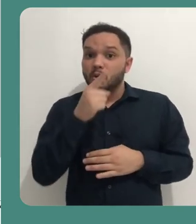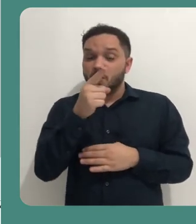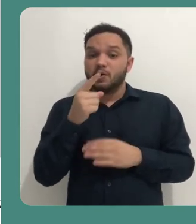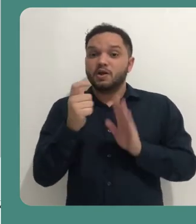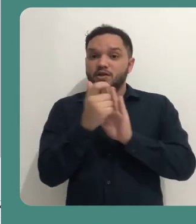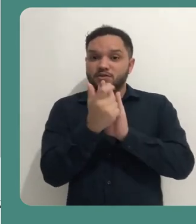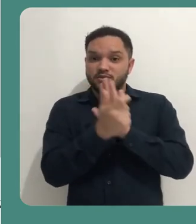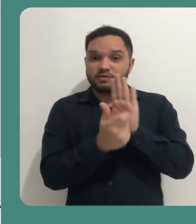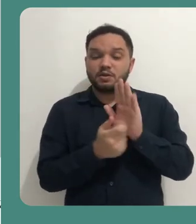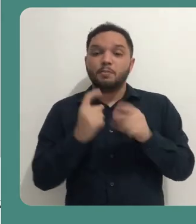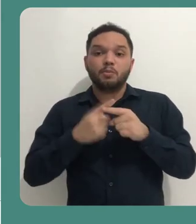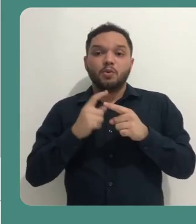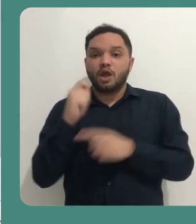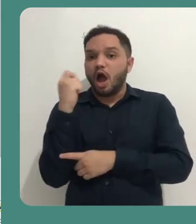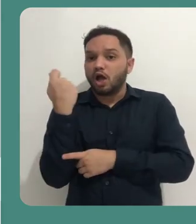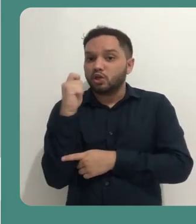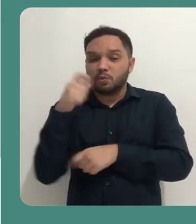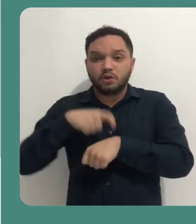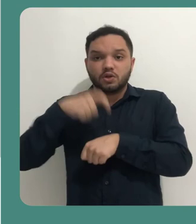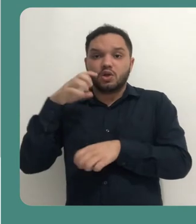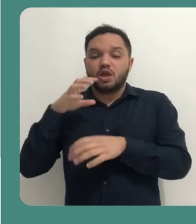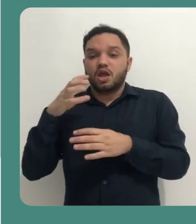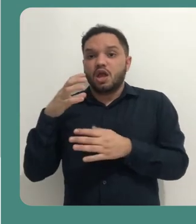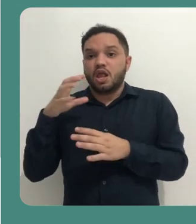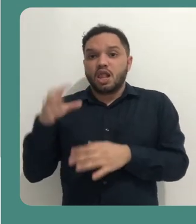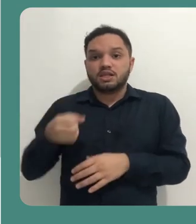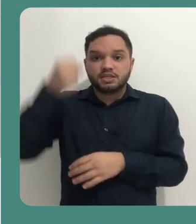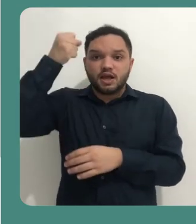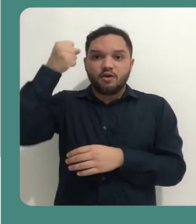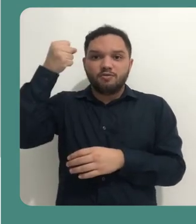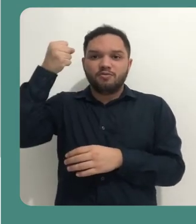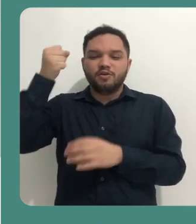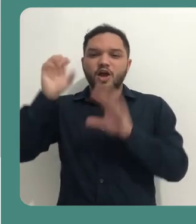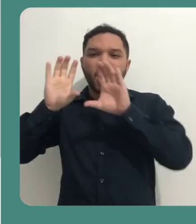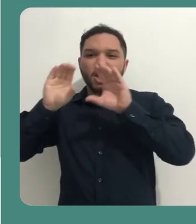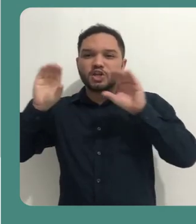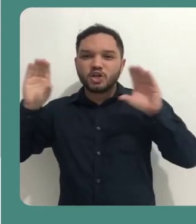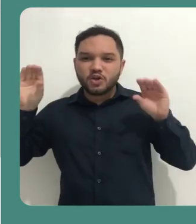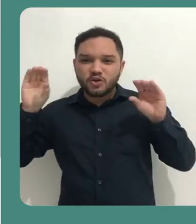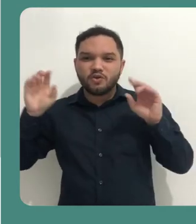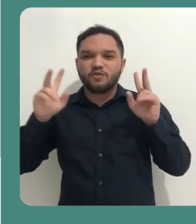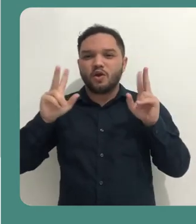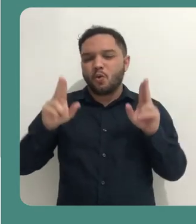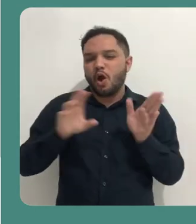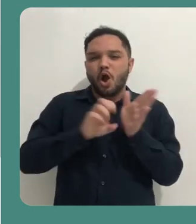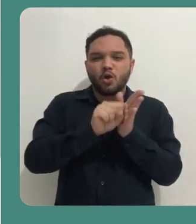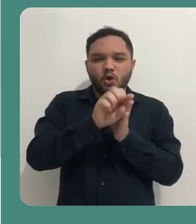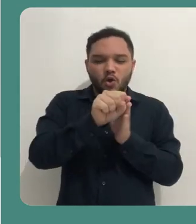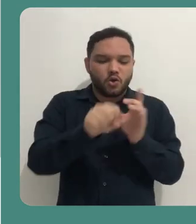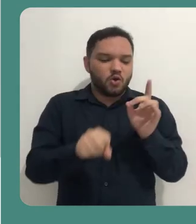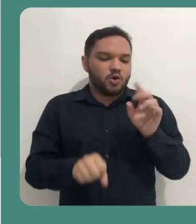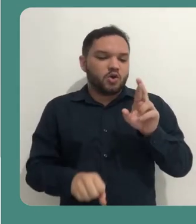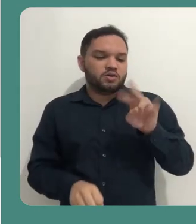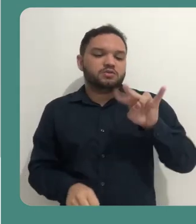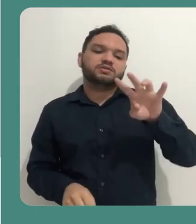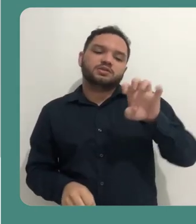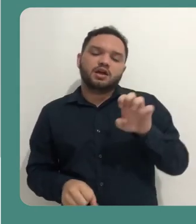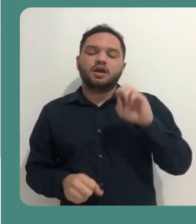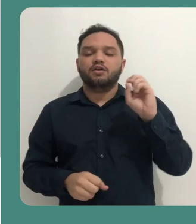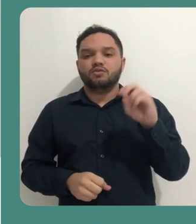automaticamente todos os vídeos gerados numa nuvem muito similar a Google Drive ou também